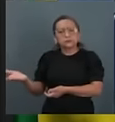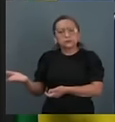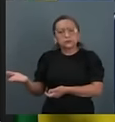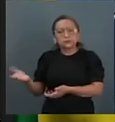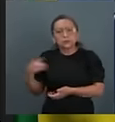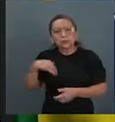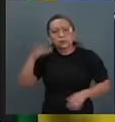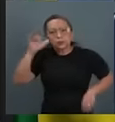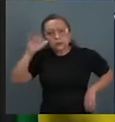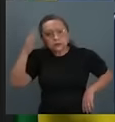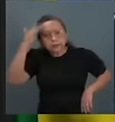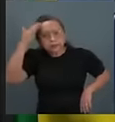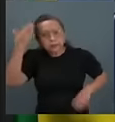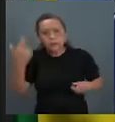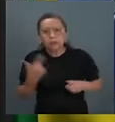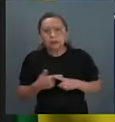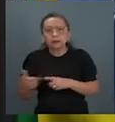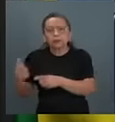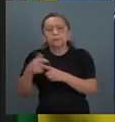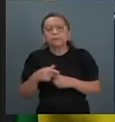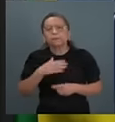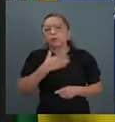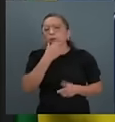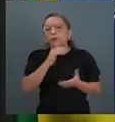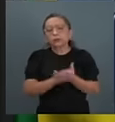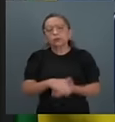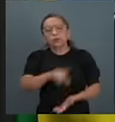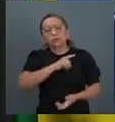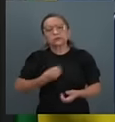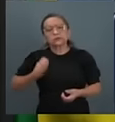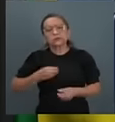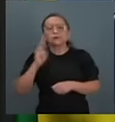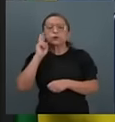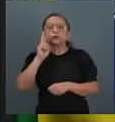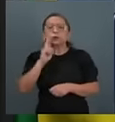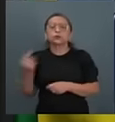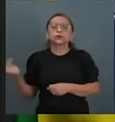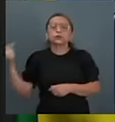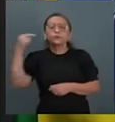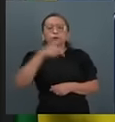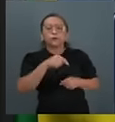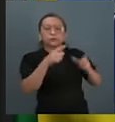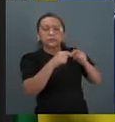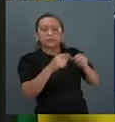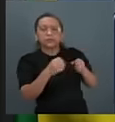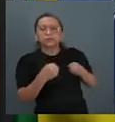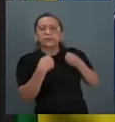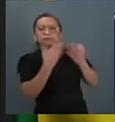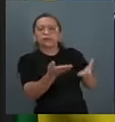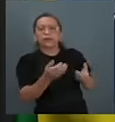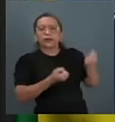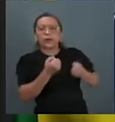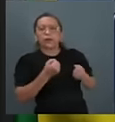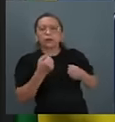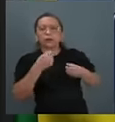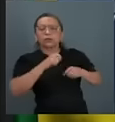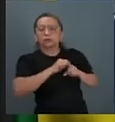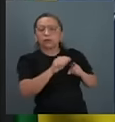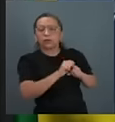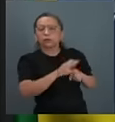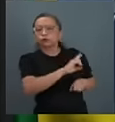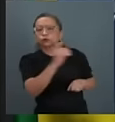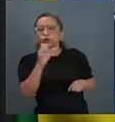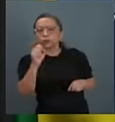Curiosidade. Ezequiel saiu aqui de Rondônia e foi a Brasília devolver um carro da Localiza. Naquele 8 de janeiro de